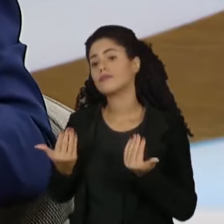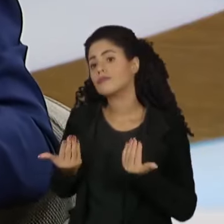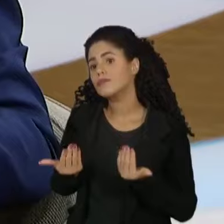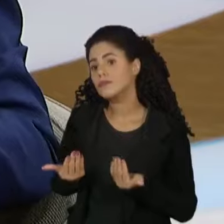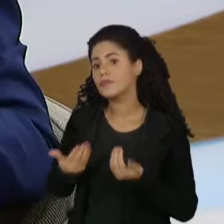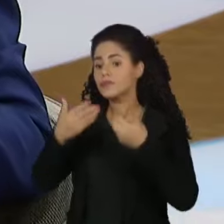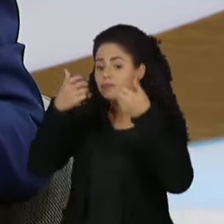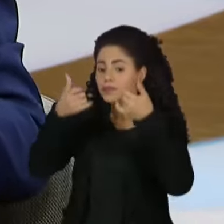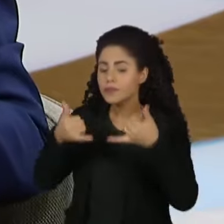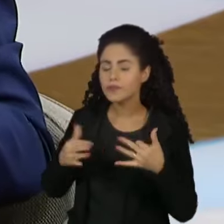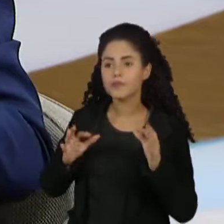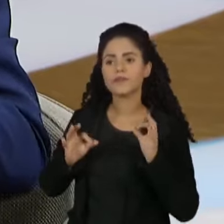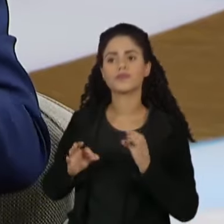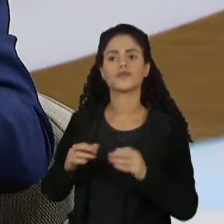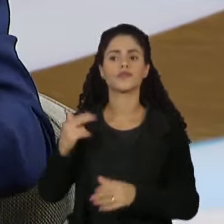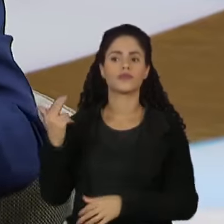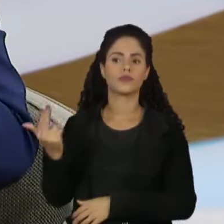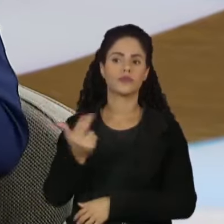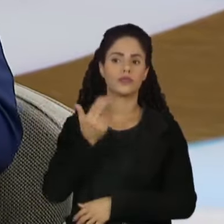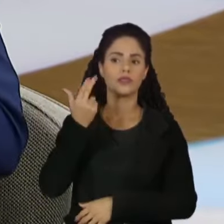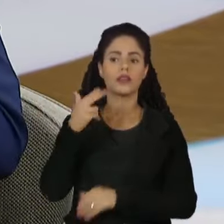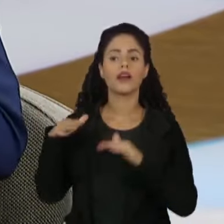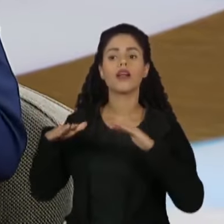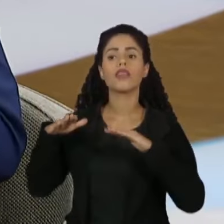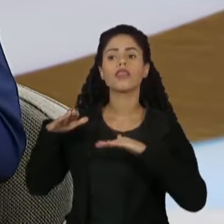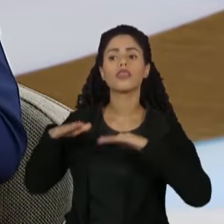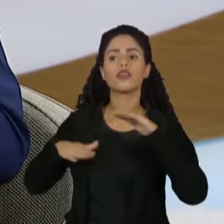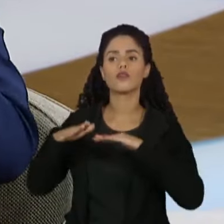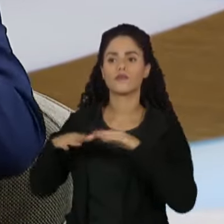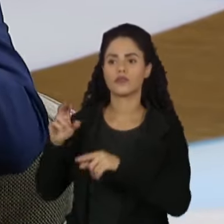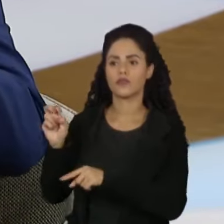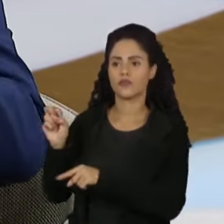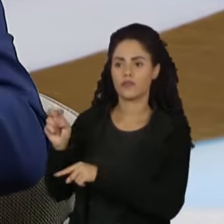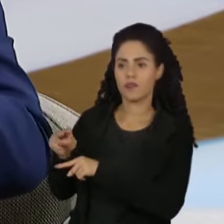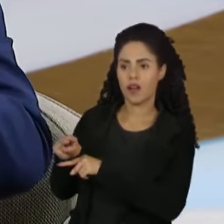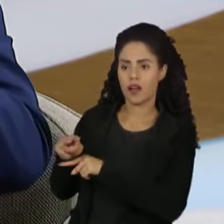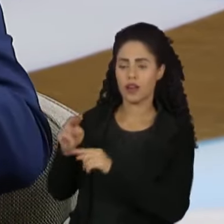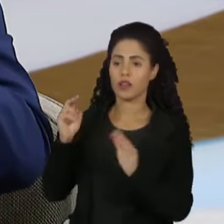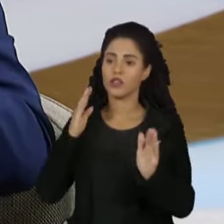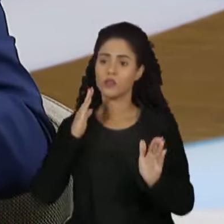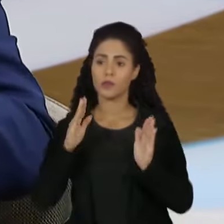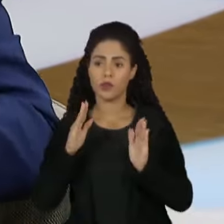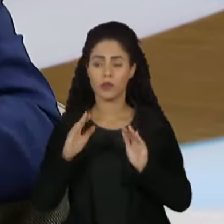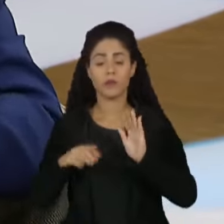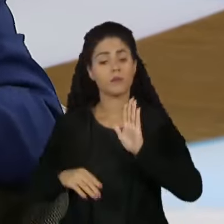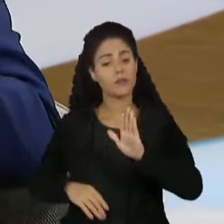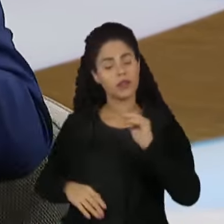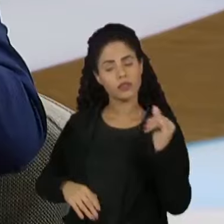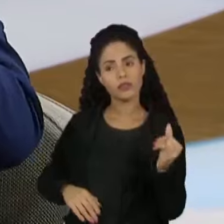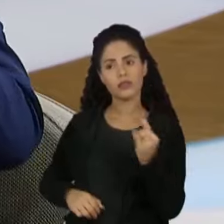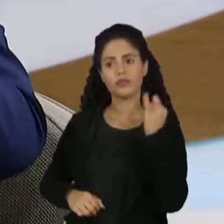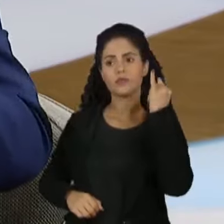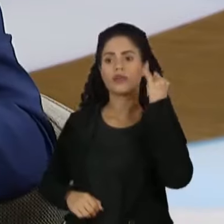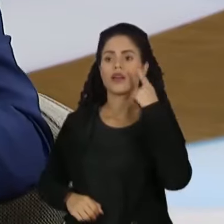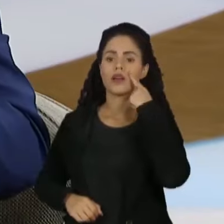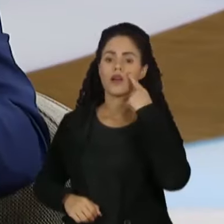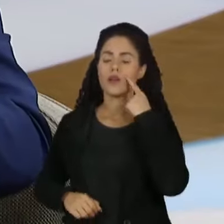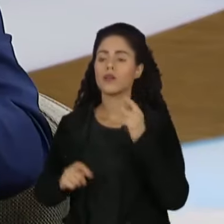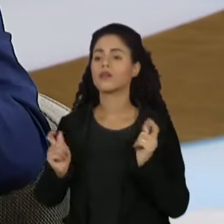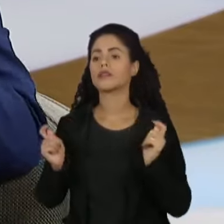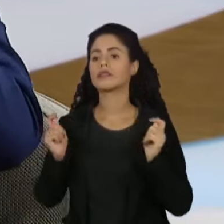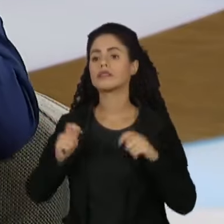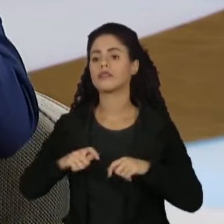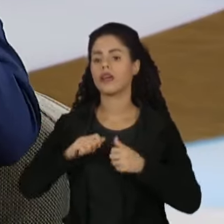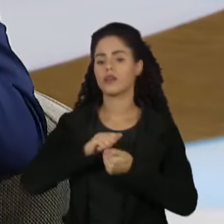dizer, Basília, porque depende da abertura de vaga, né? E do momento. Mas o importante é a disposição.